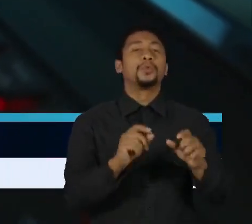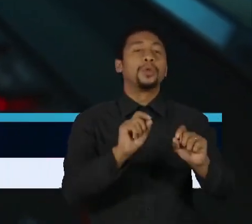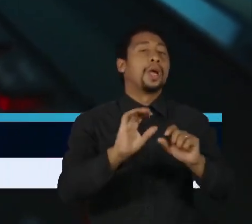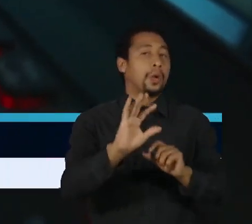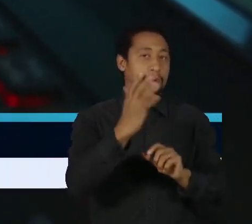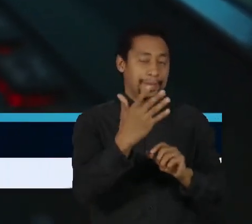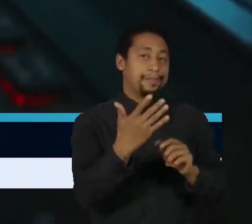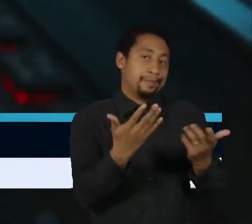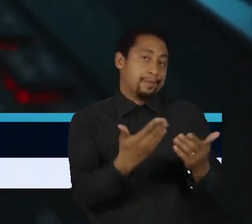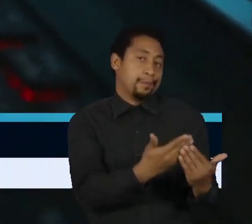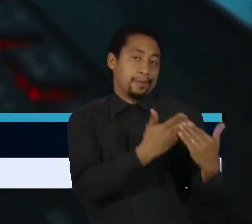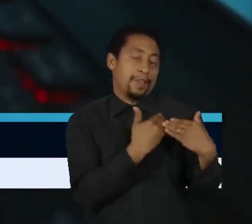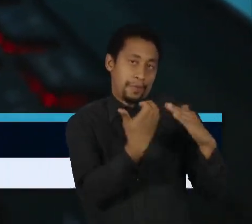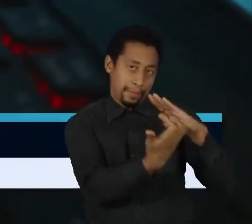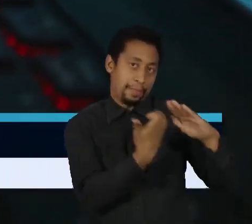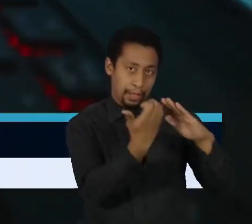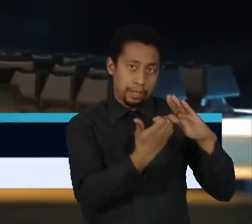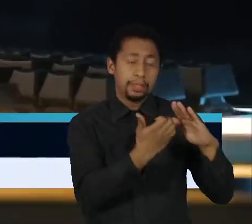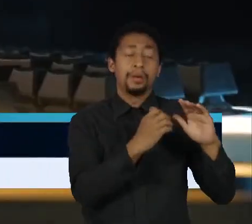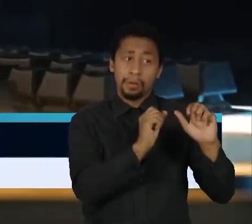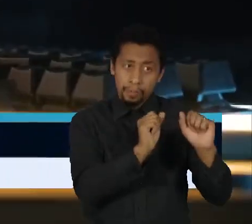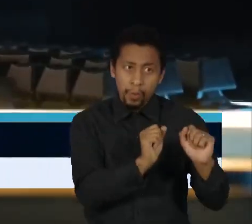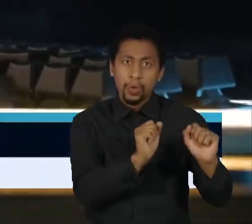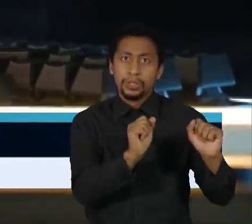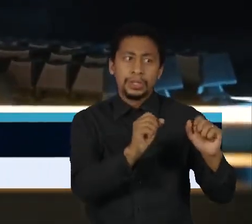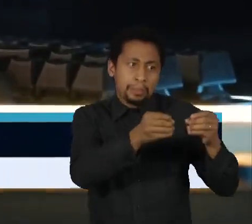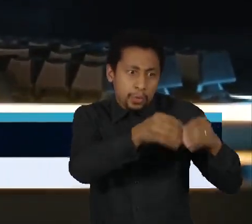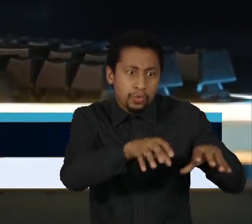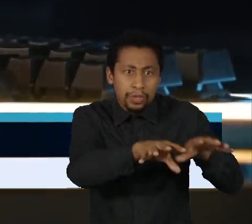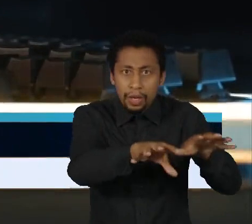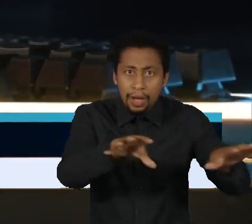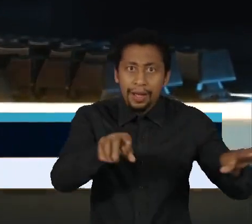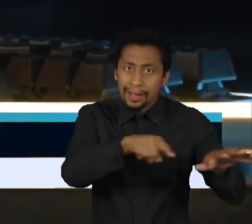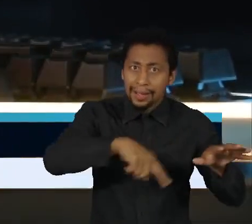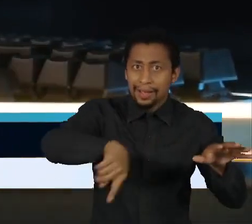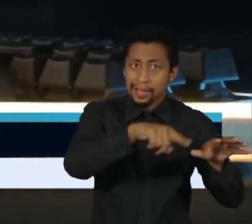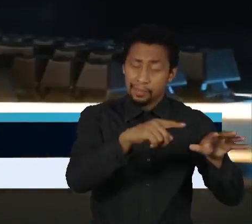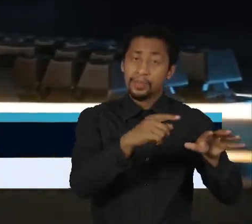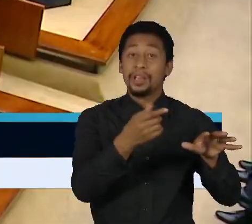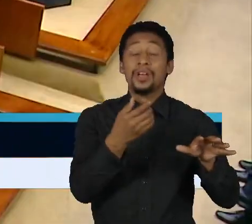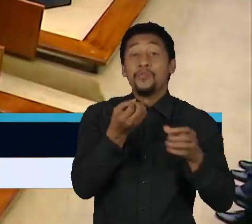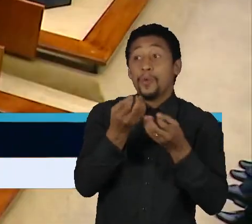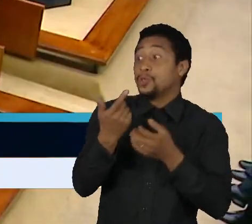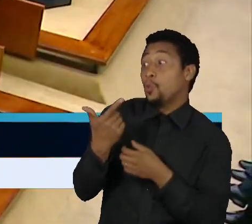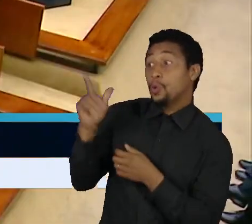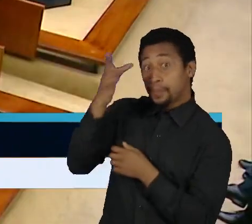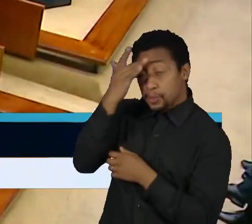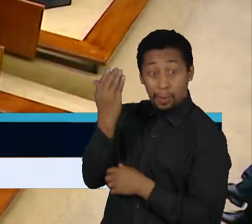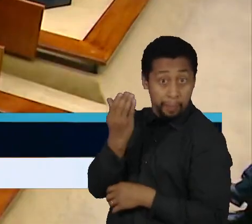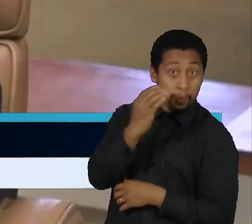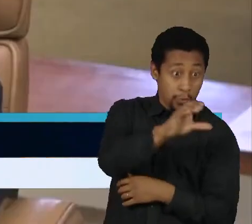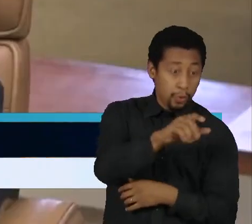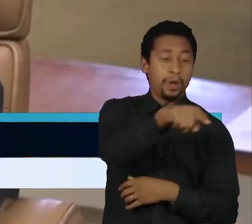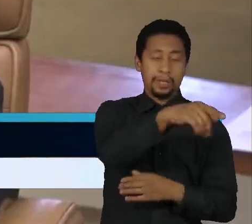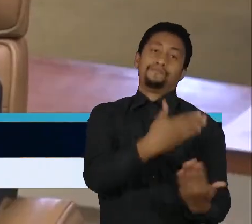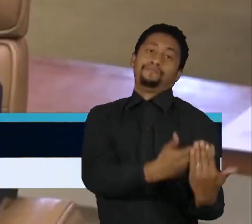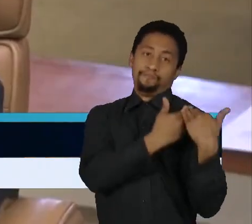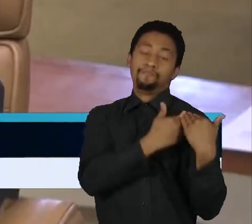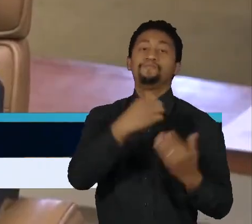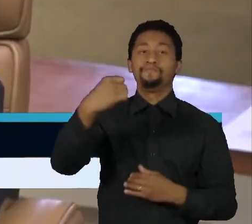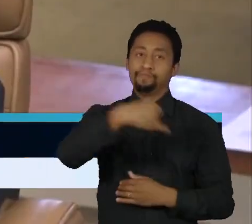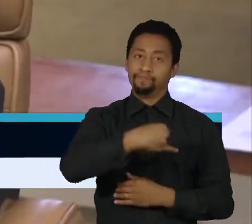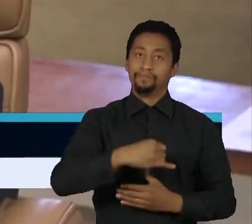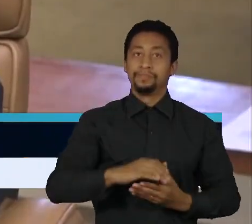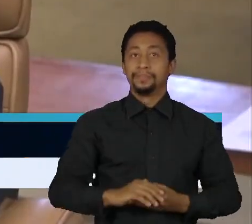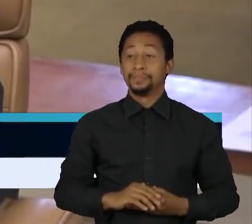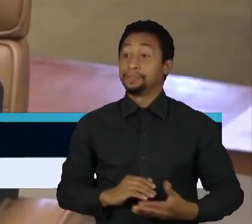provedor pode responder civilmente por danos causados por conteúdo de terceiros. Já o quarto processo, analisado